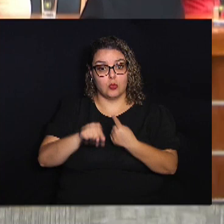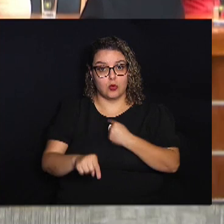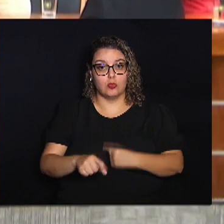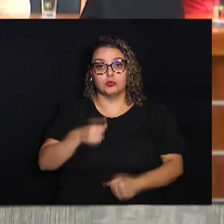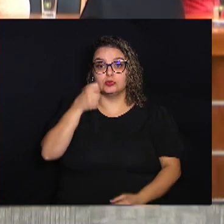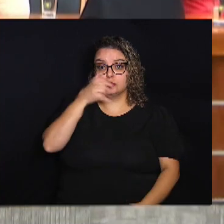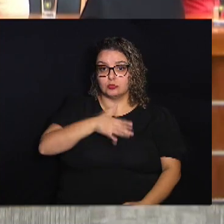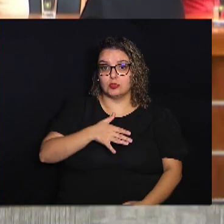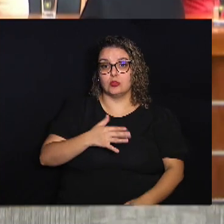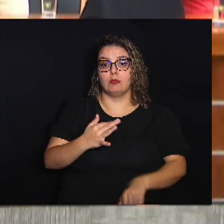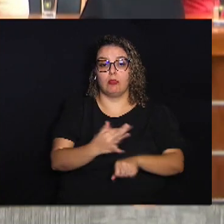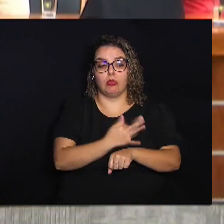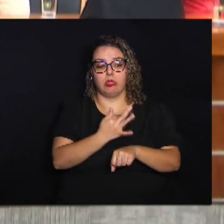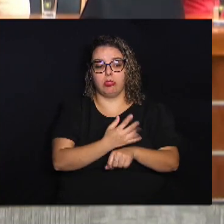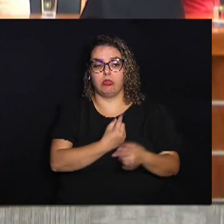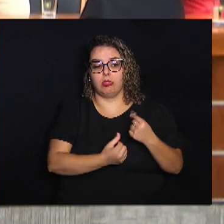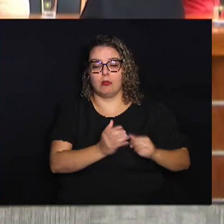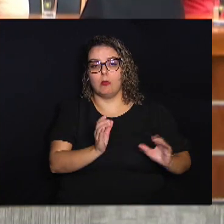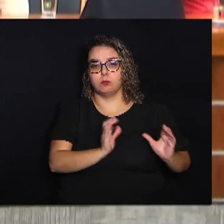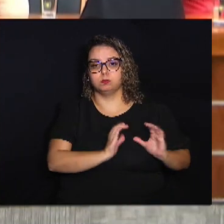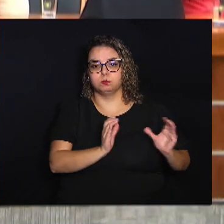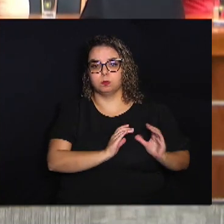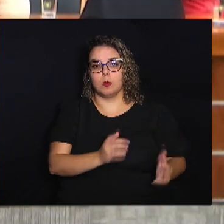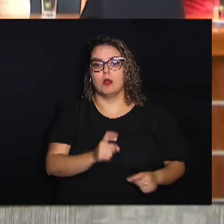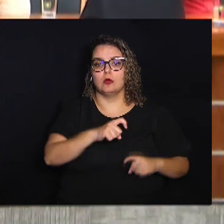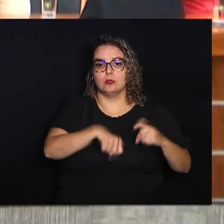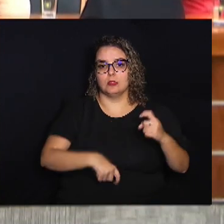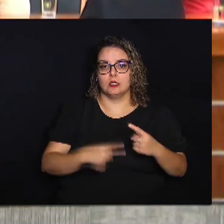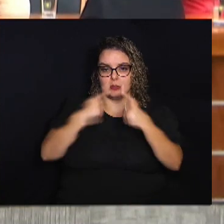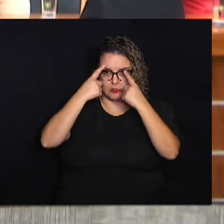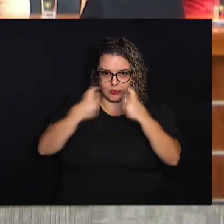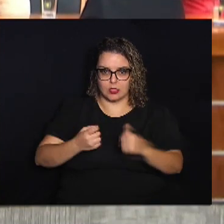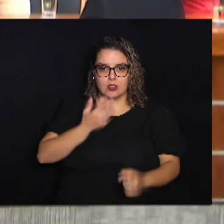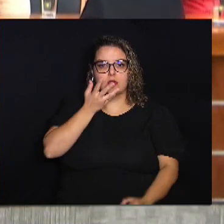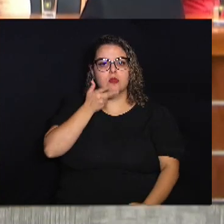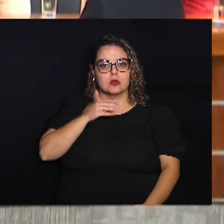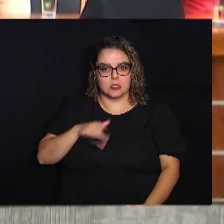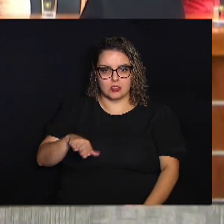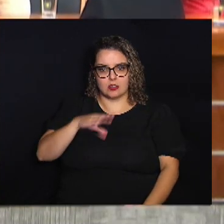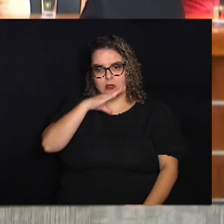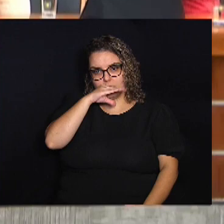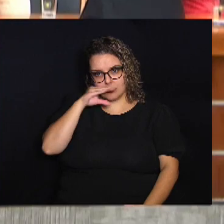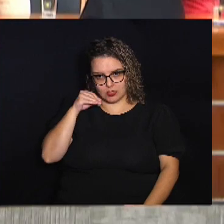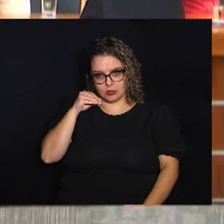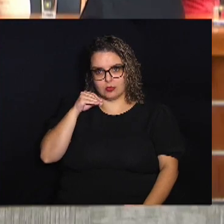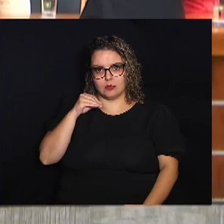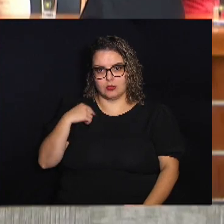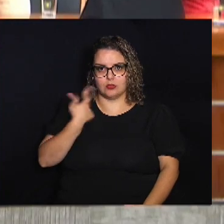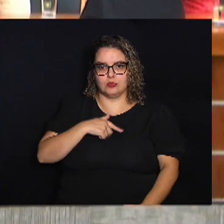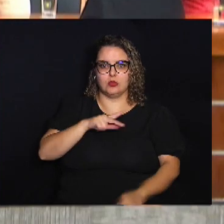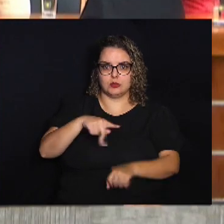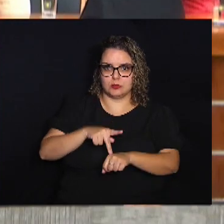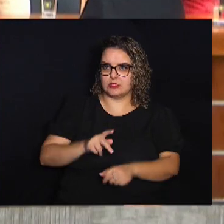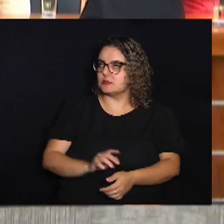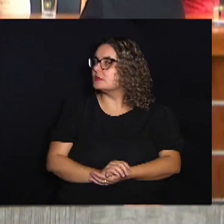E a exploração E violência Contra crianças E adolescentes No nosso país